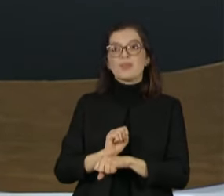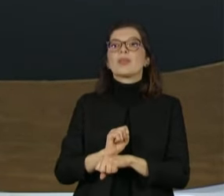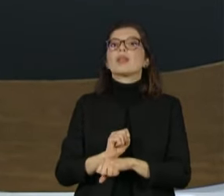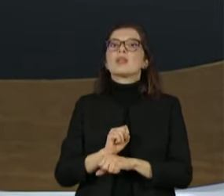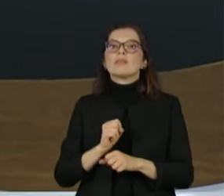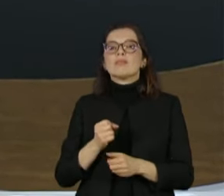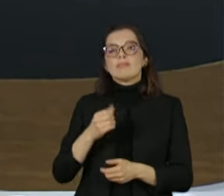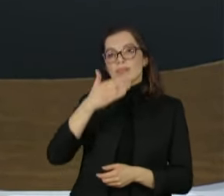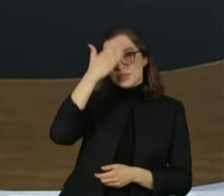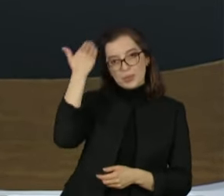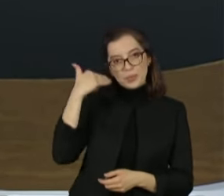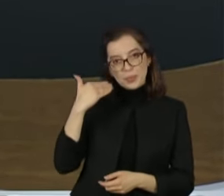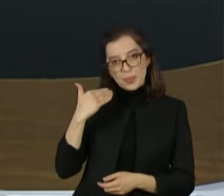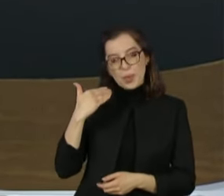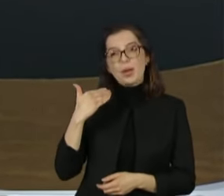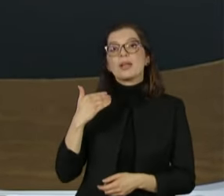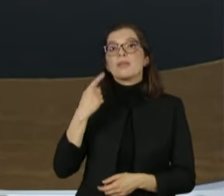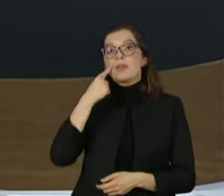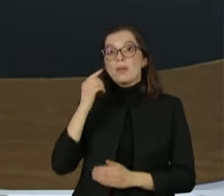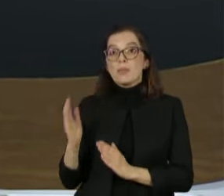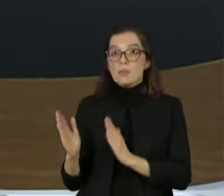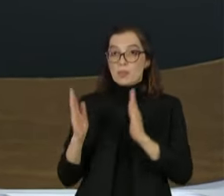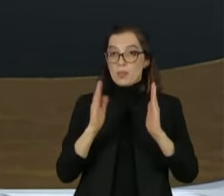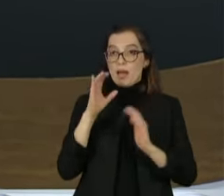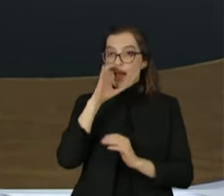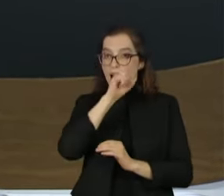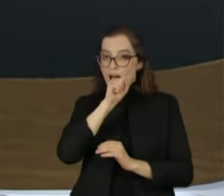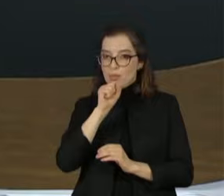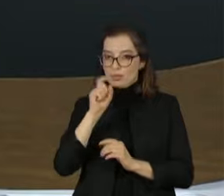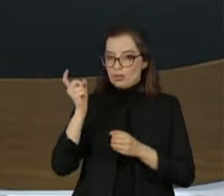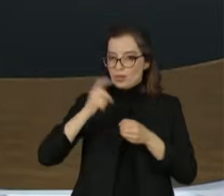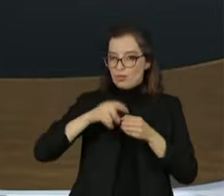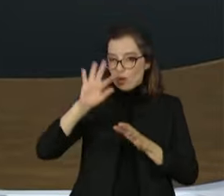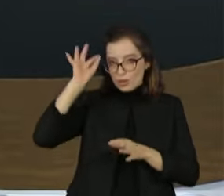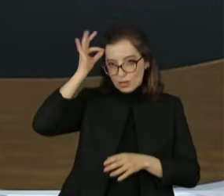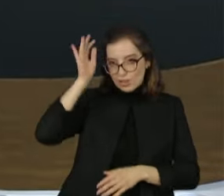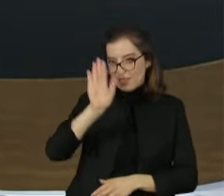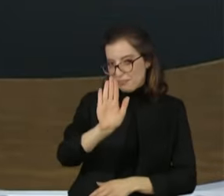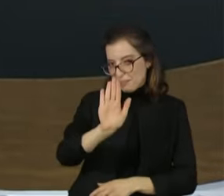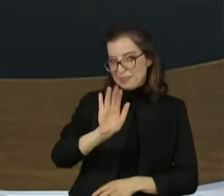candidata do MDB, Simone Tebet. Vai para um breve intervalo e volta já já.